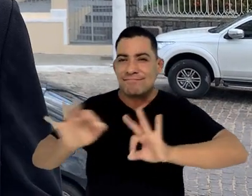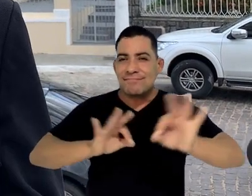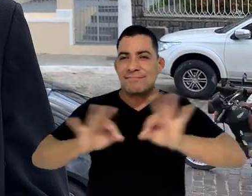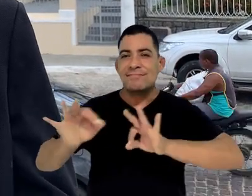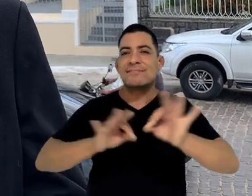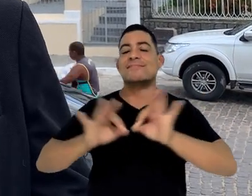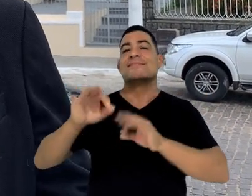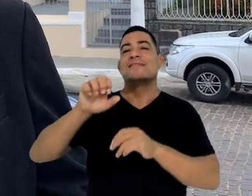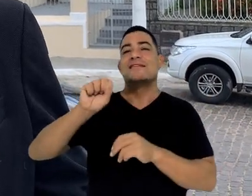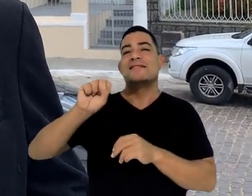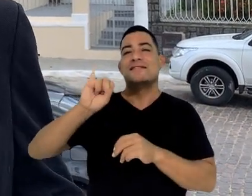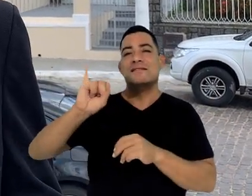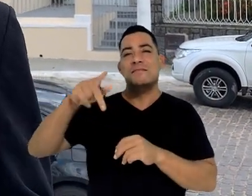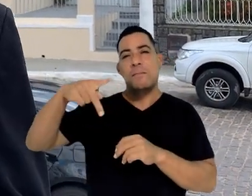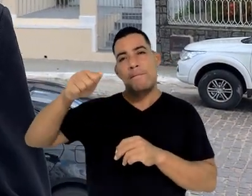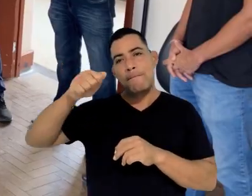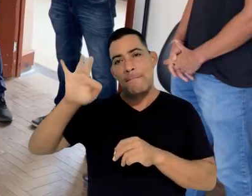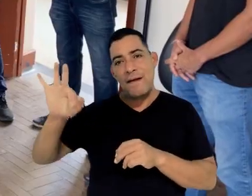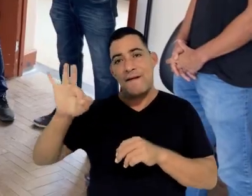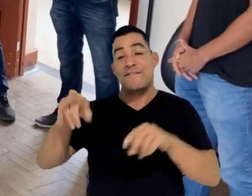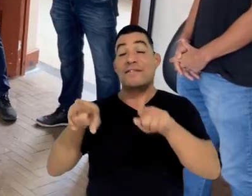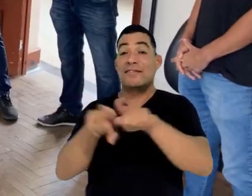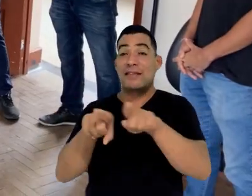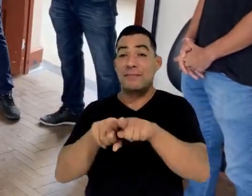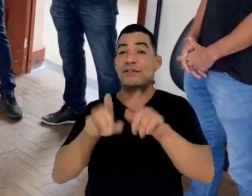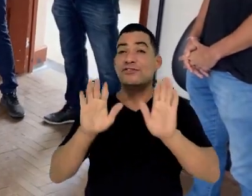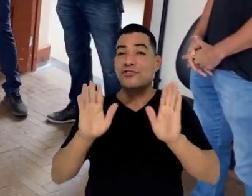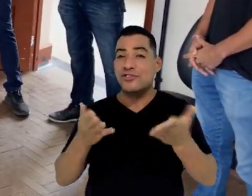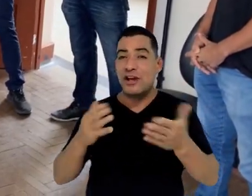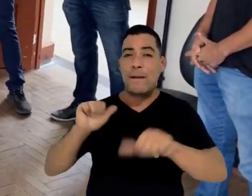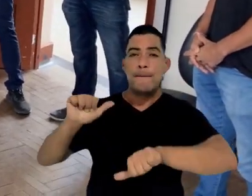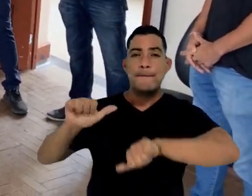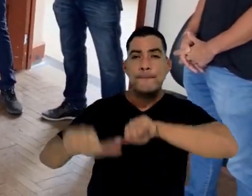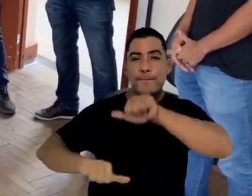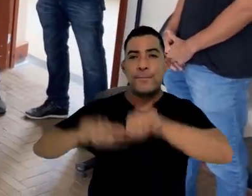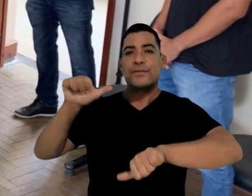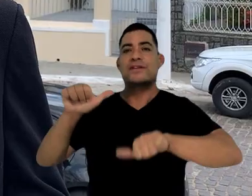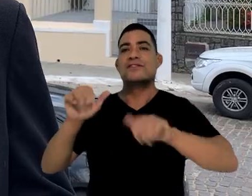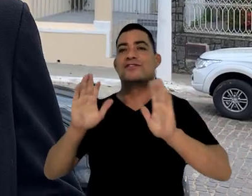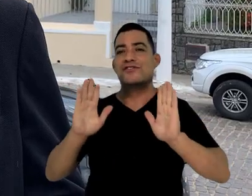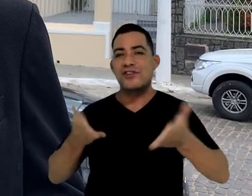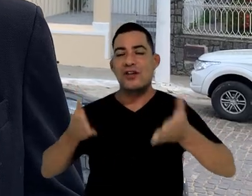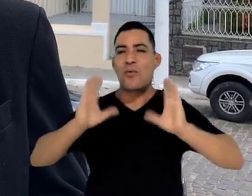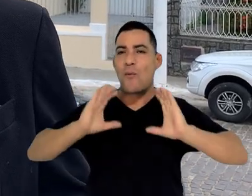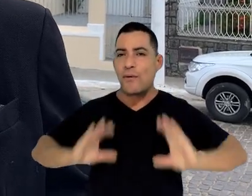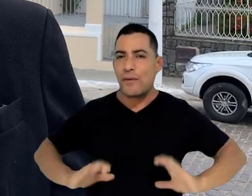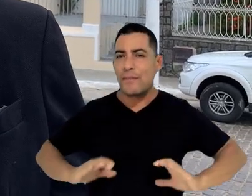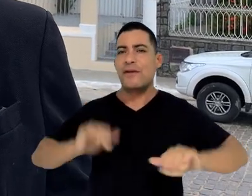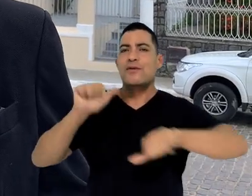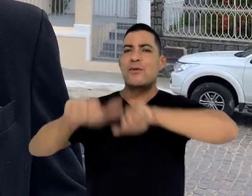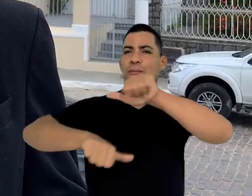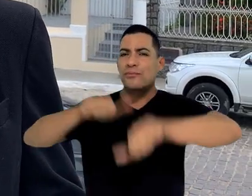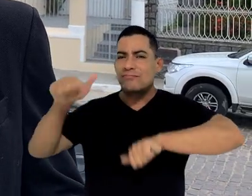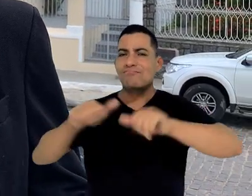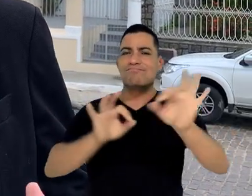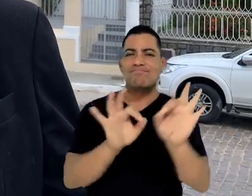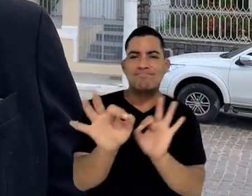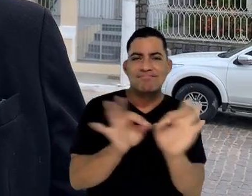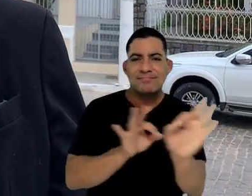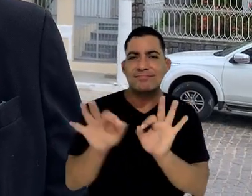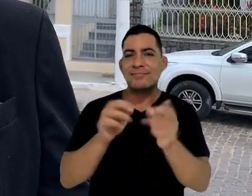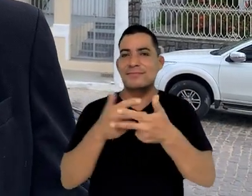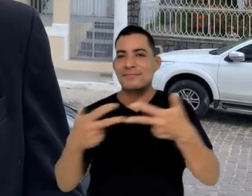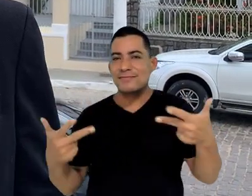da antiga CPEF, depois por um processo de mudança de comportamento, mudança de